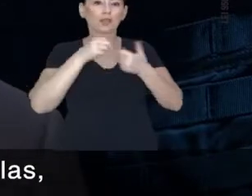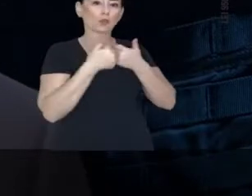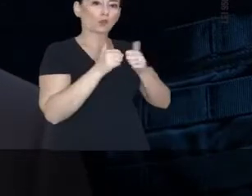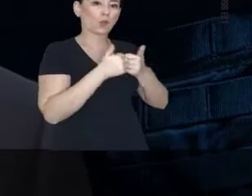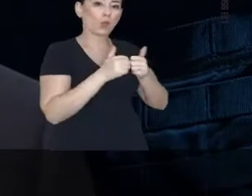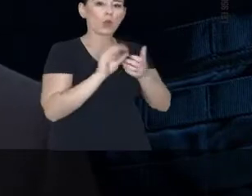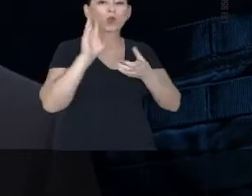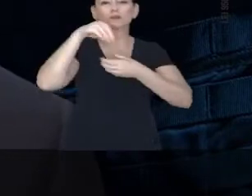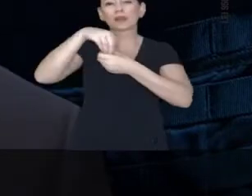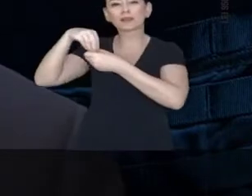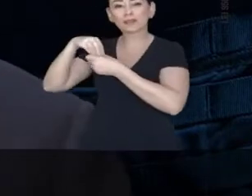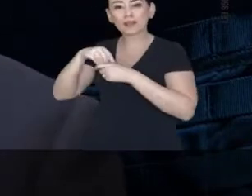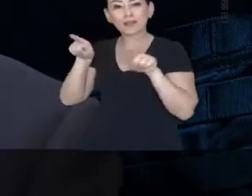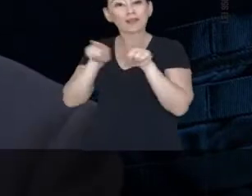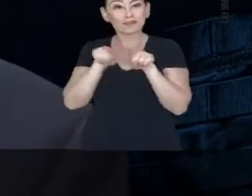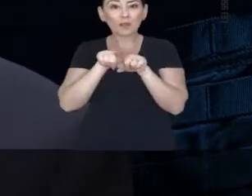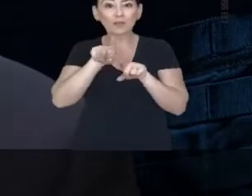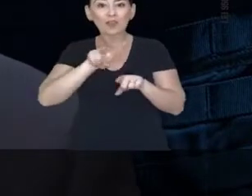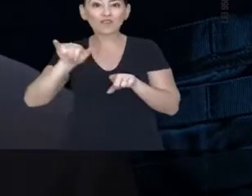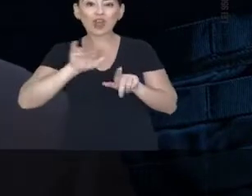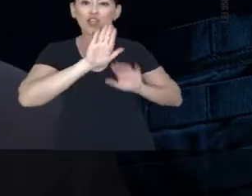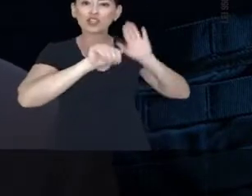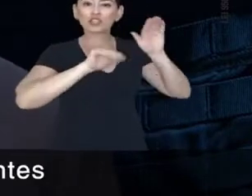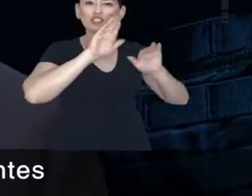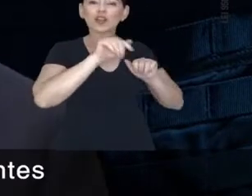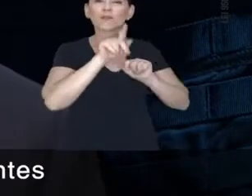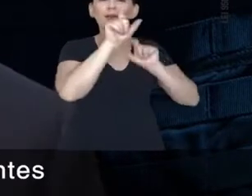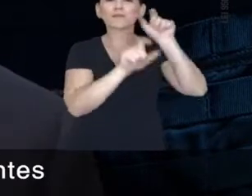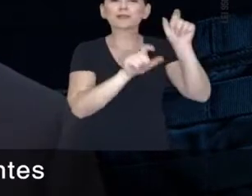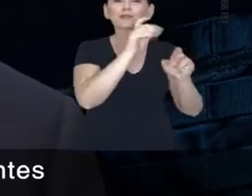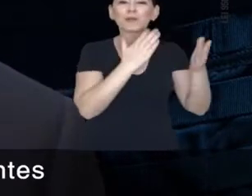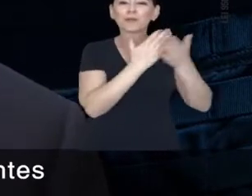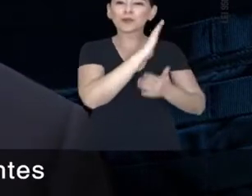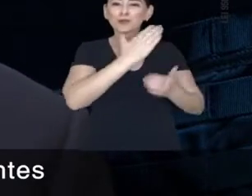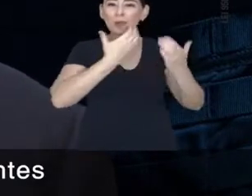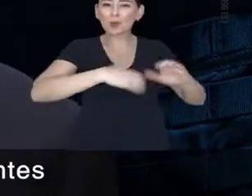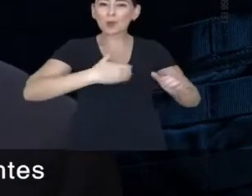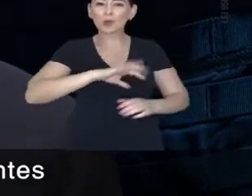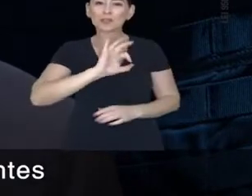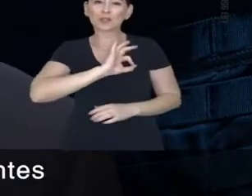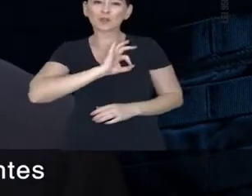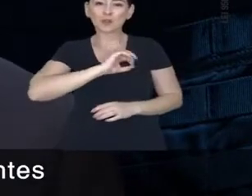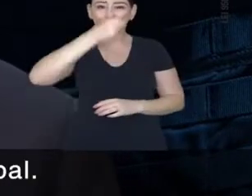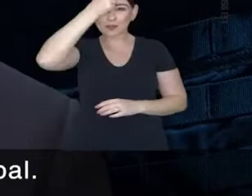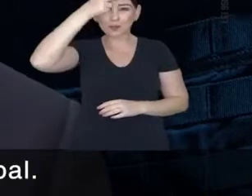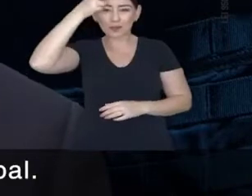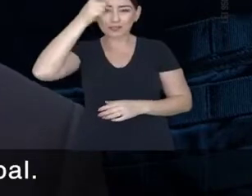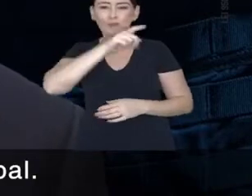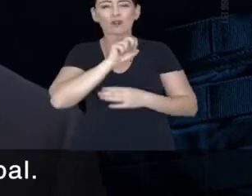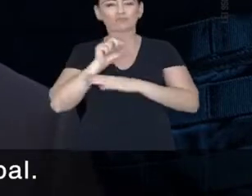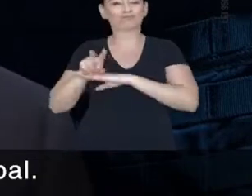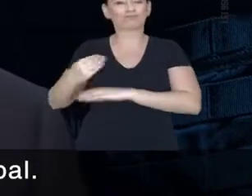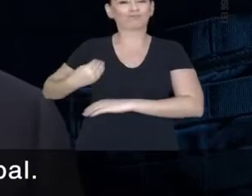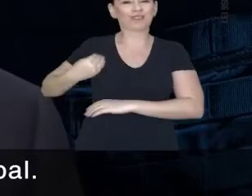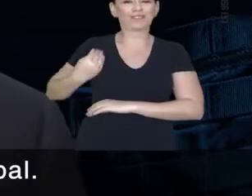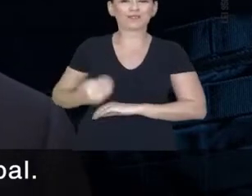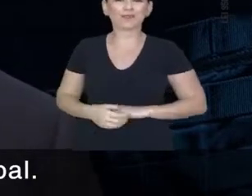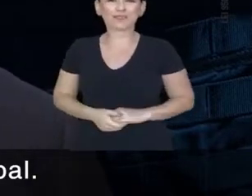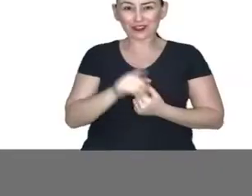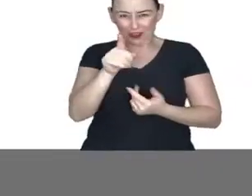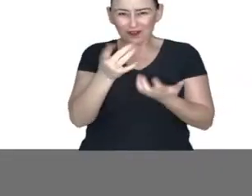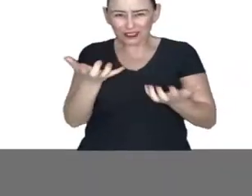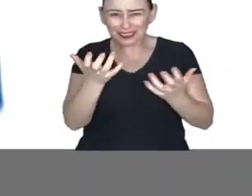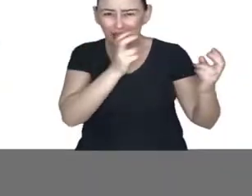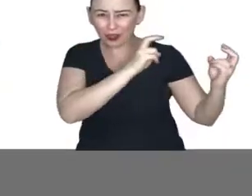escolas, nos pontos de ônibus, dentro dos coletivos. E vamos convocar também todos os excedentes do último concurso da nossa Polícia